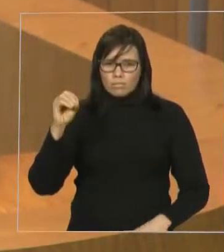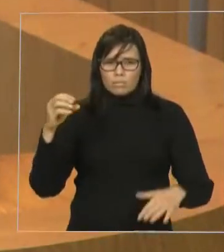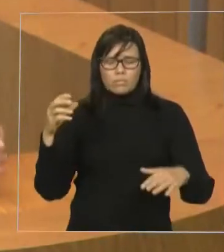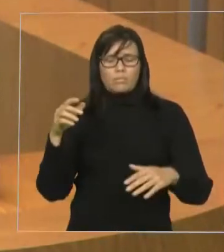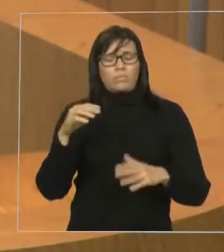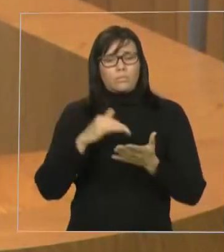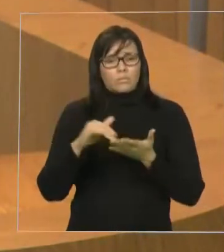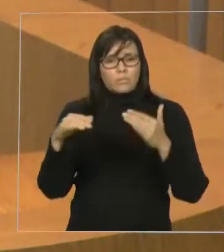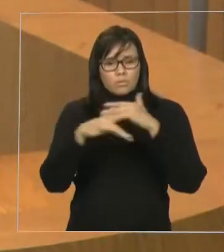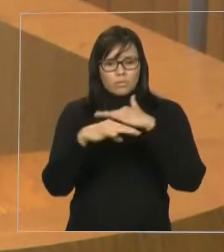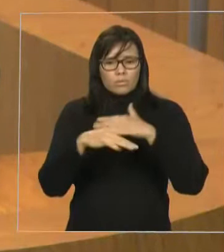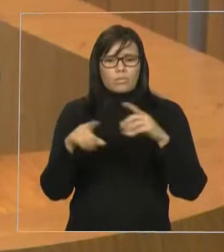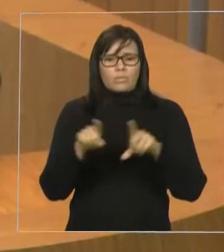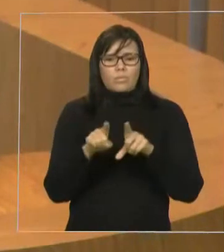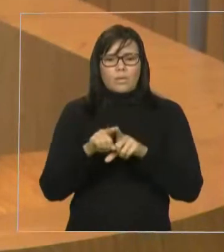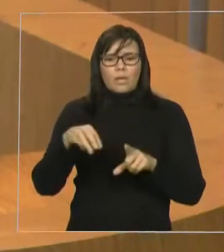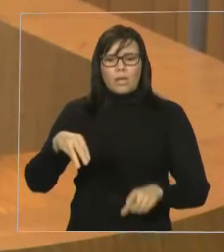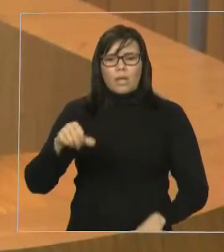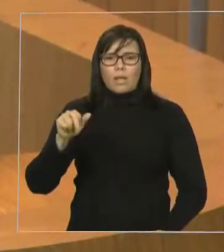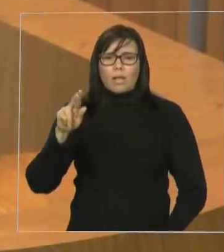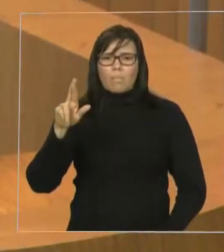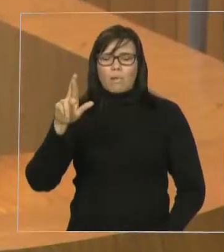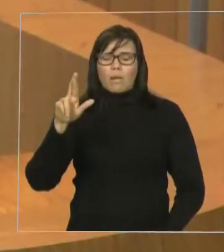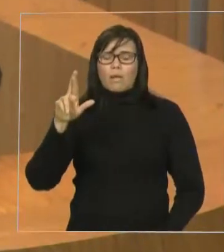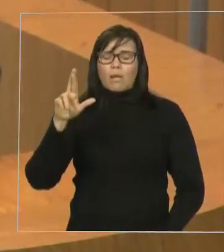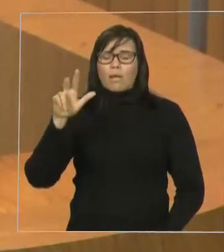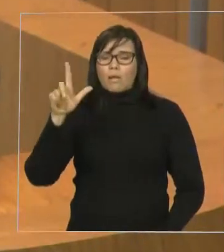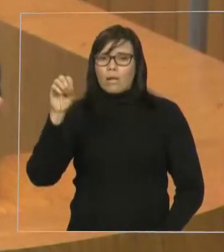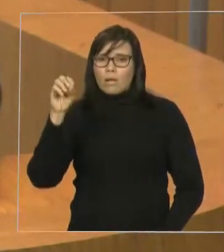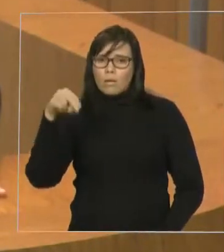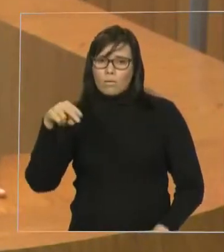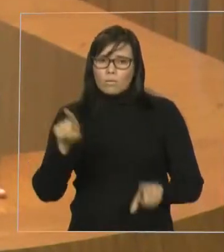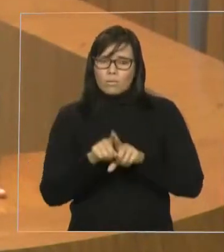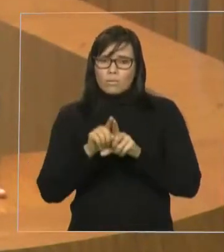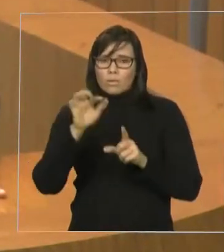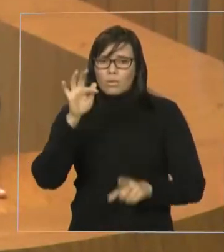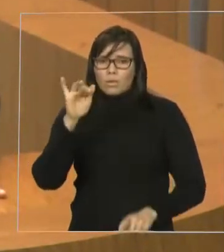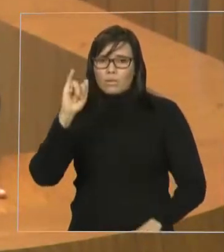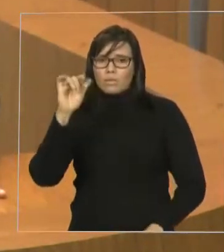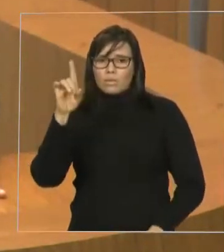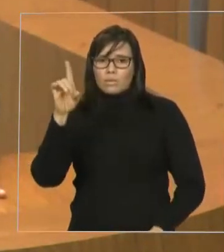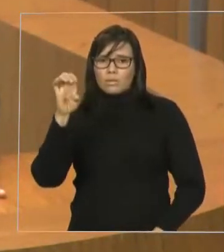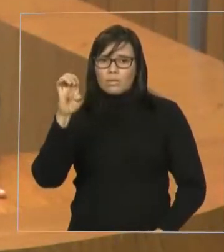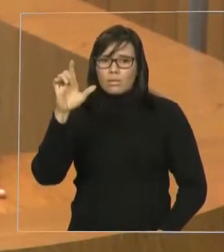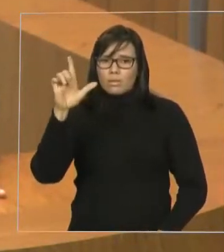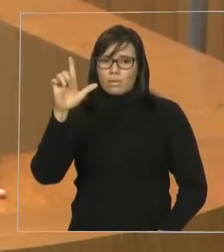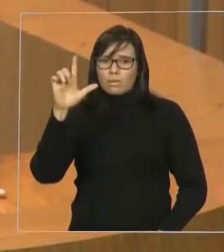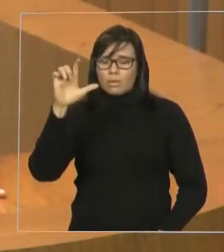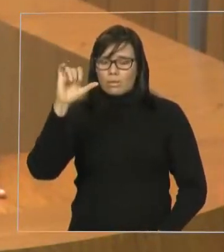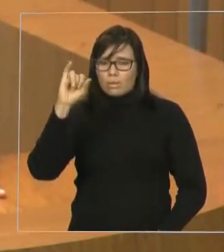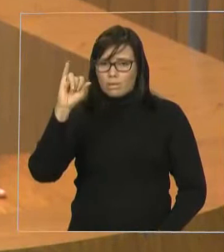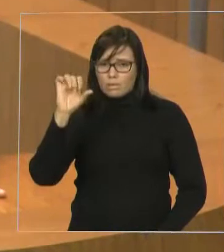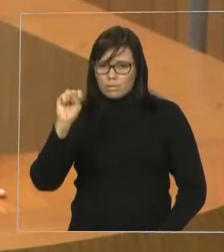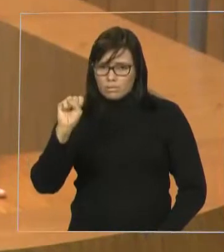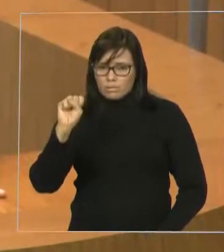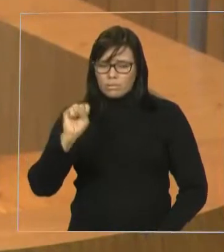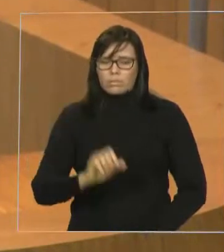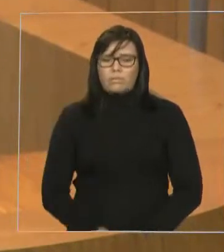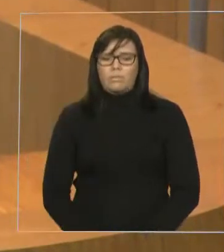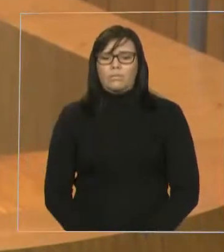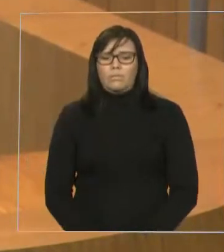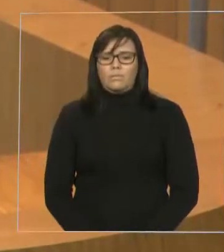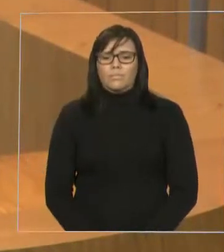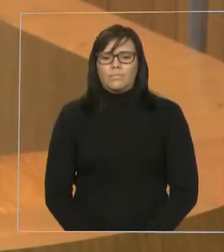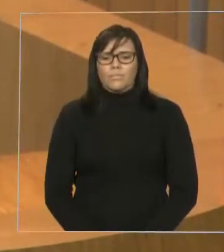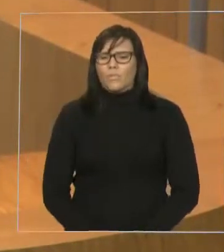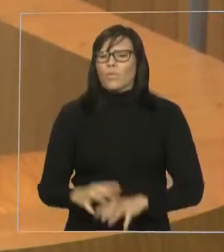Fidelis, secretário Marlon, fizeram presença na audiência, engrandeceram a audiência pública para tratar dos